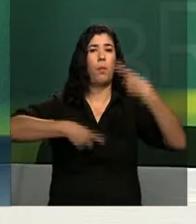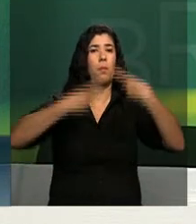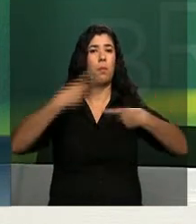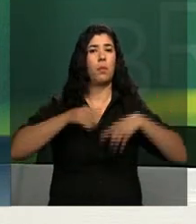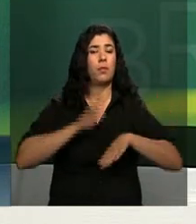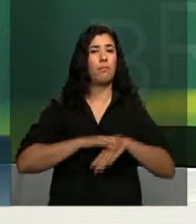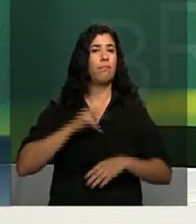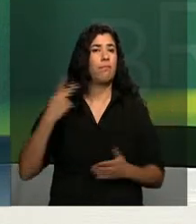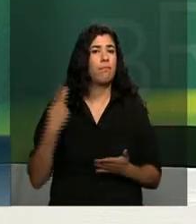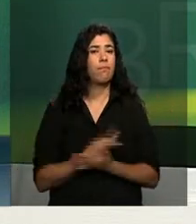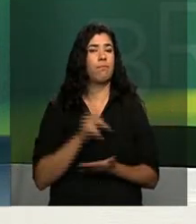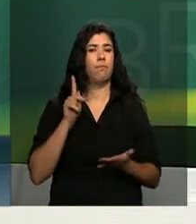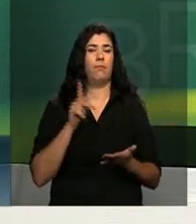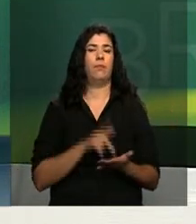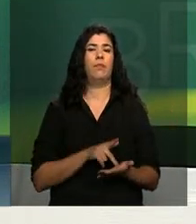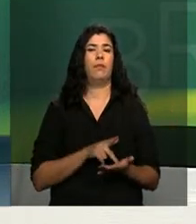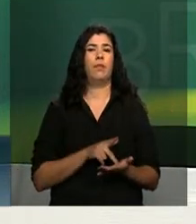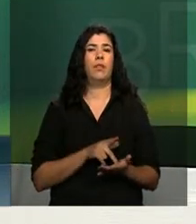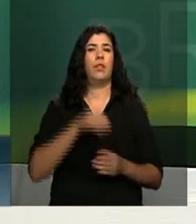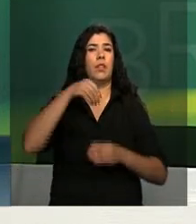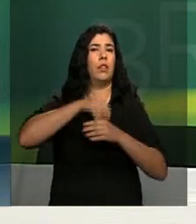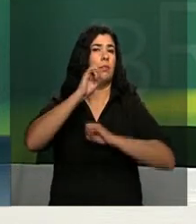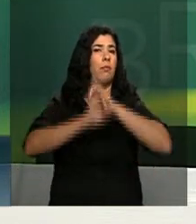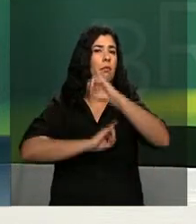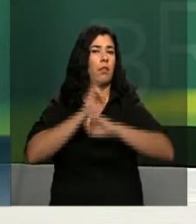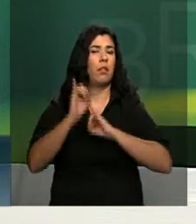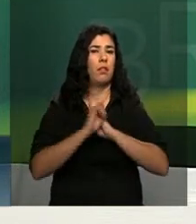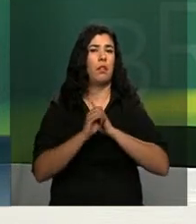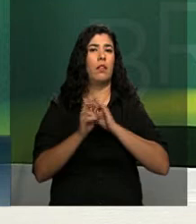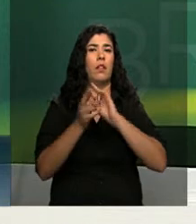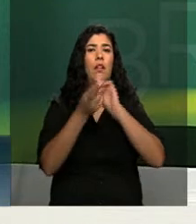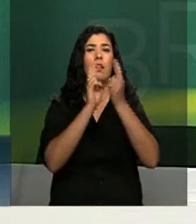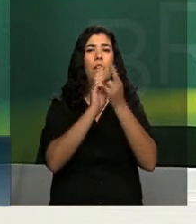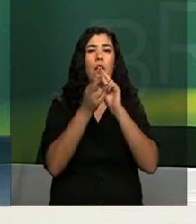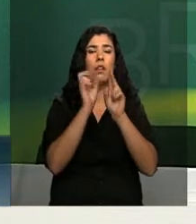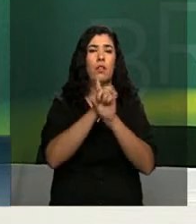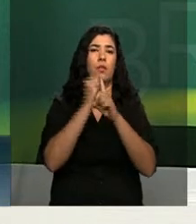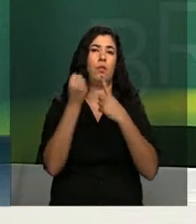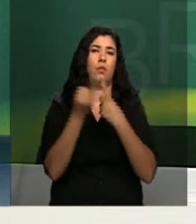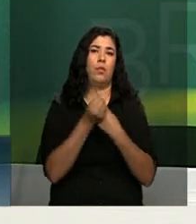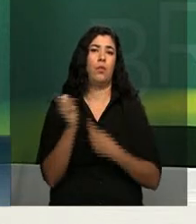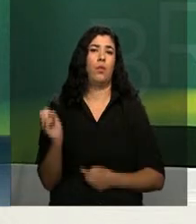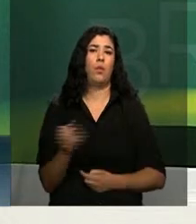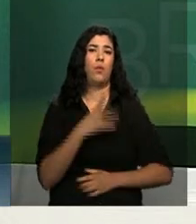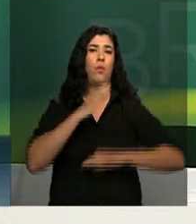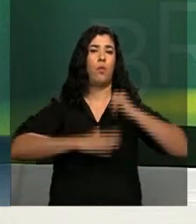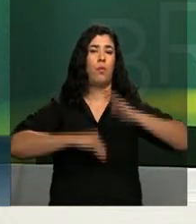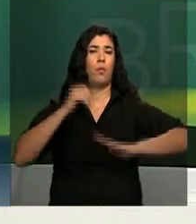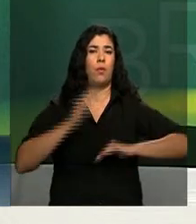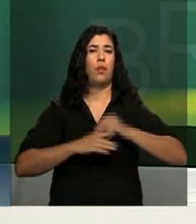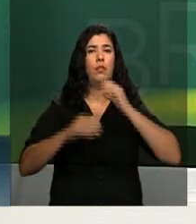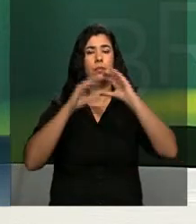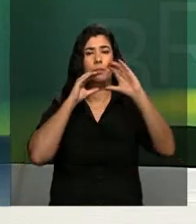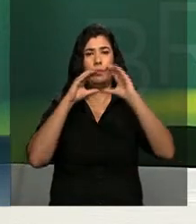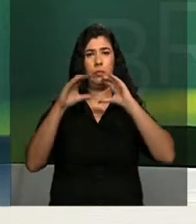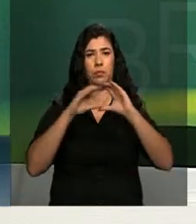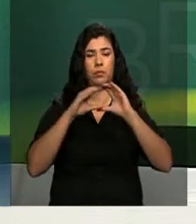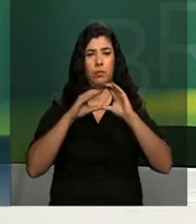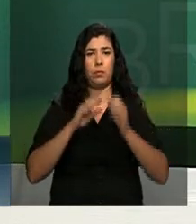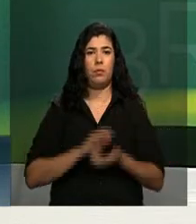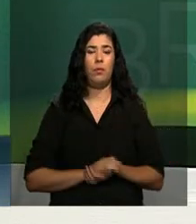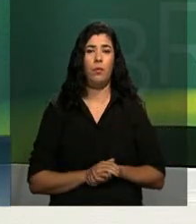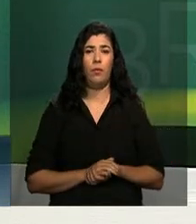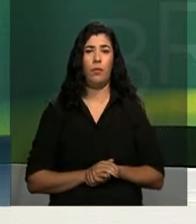eficiente para a internet, para as redes sociais, utilizando os novos instrumentos de comunicação. Então, eu,